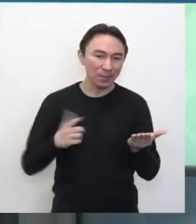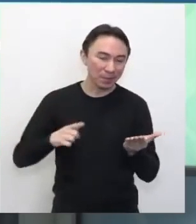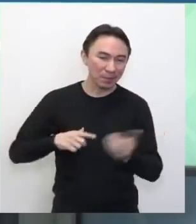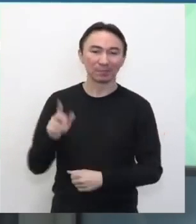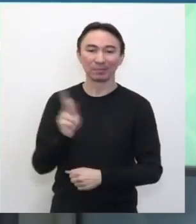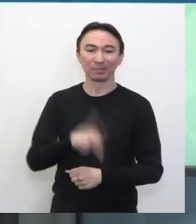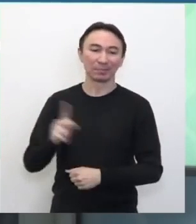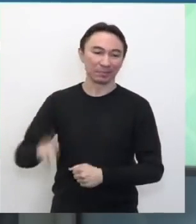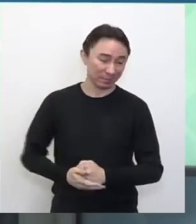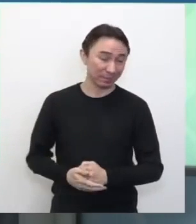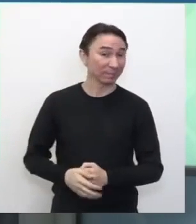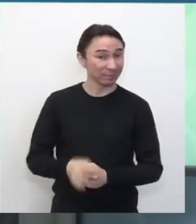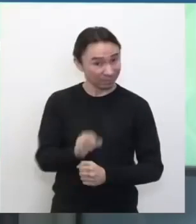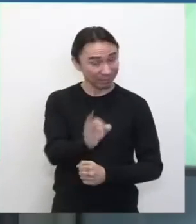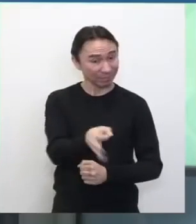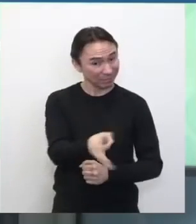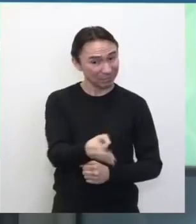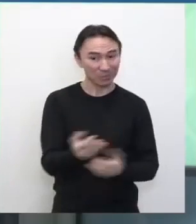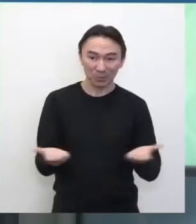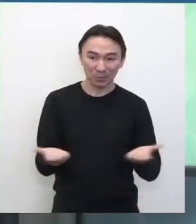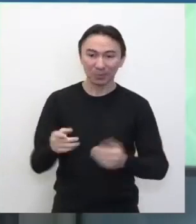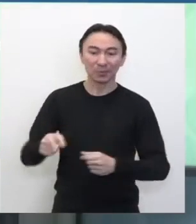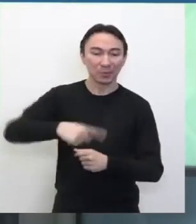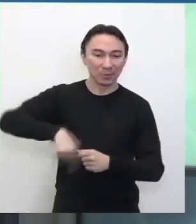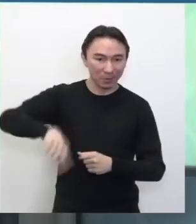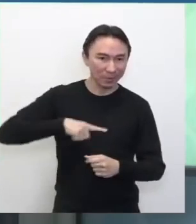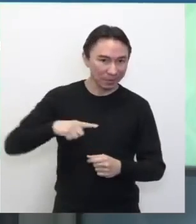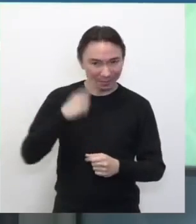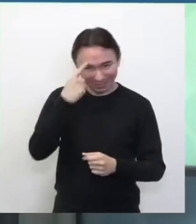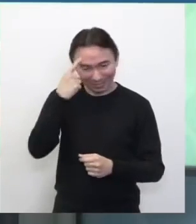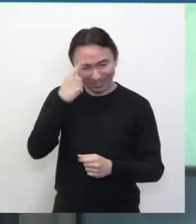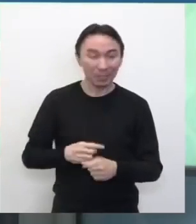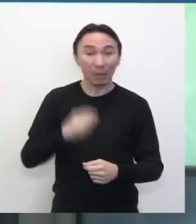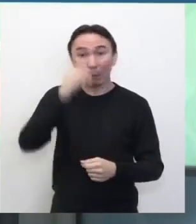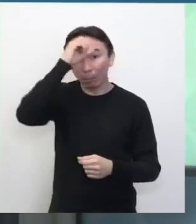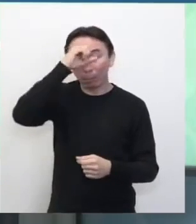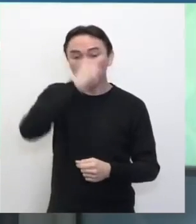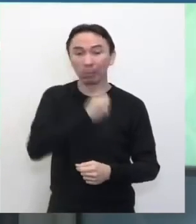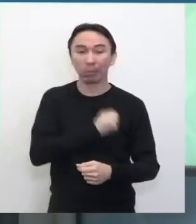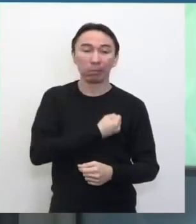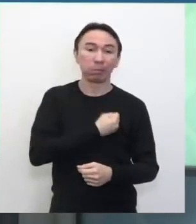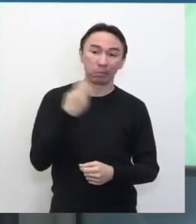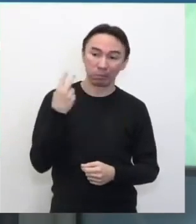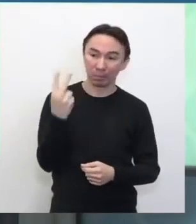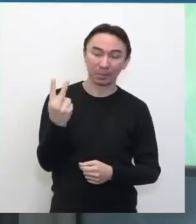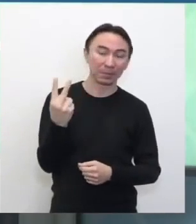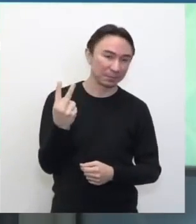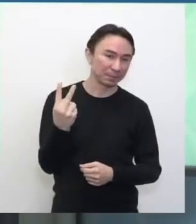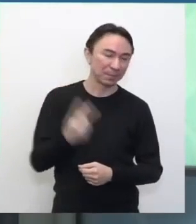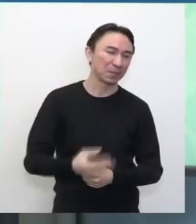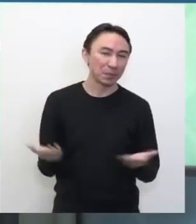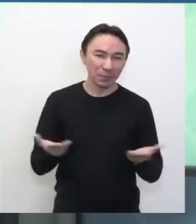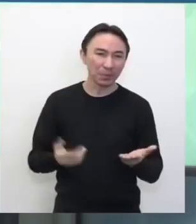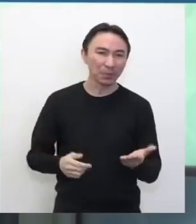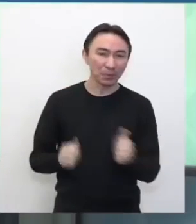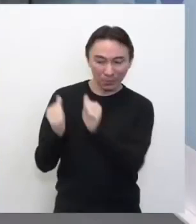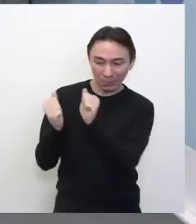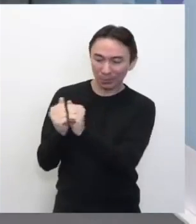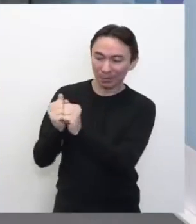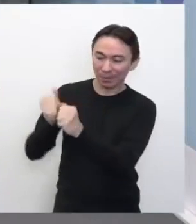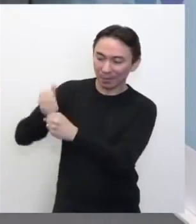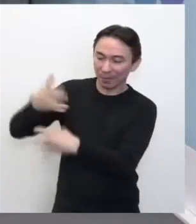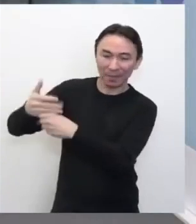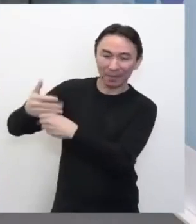hoje nós vamos continuar aí a situação de aprendizagem 2 e para me acompanhar, seu porta-voz de vocês no chat, professor